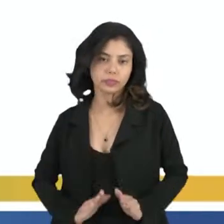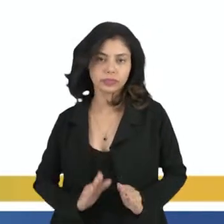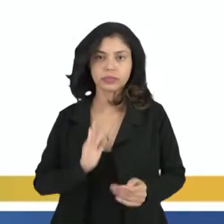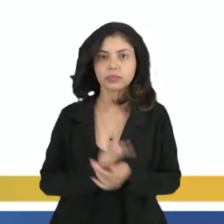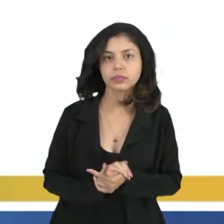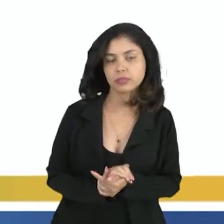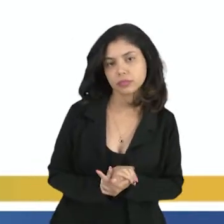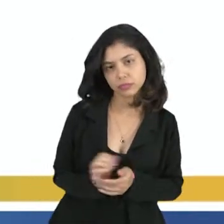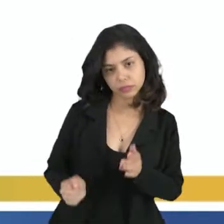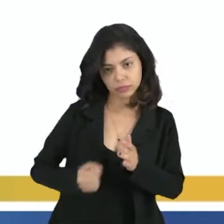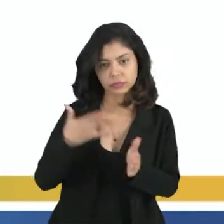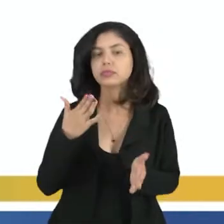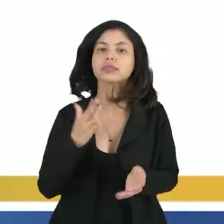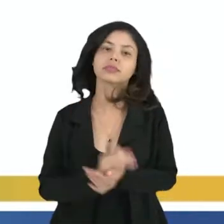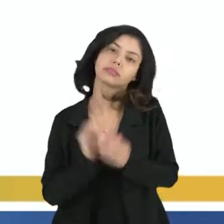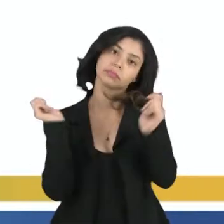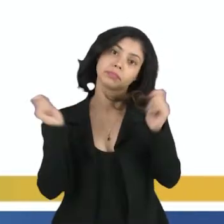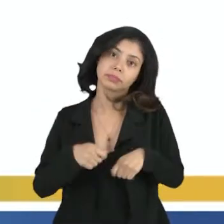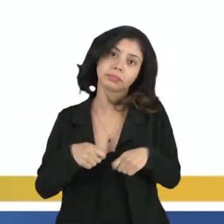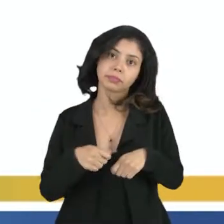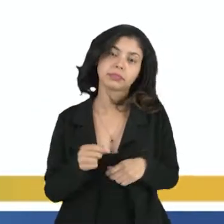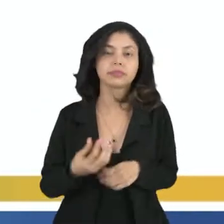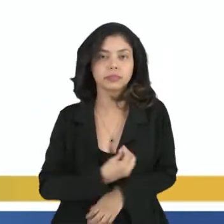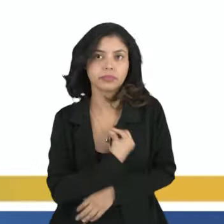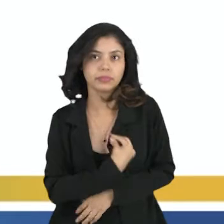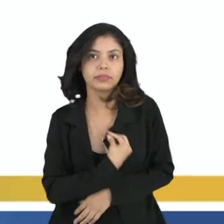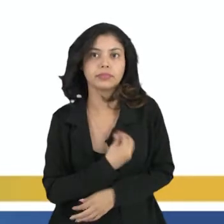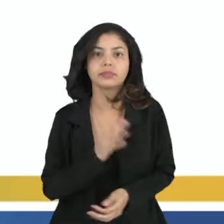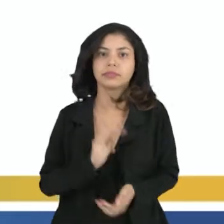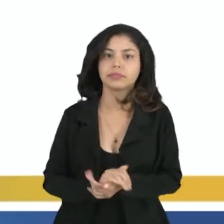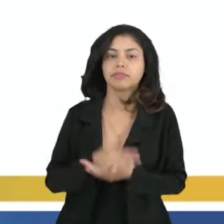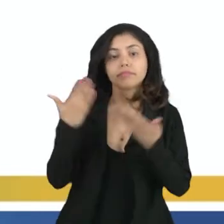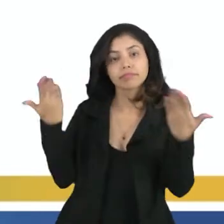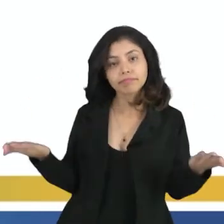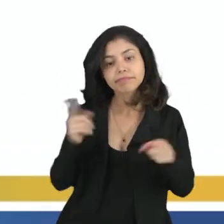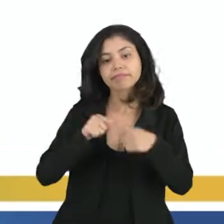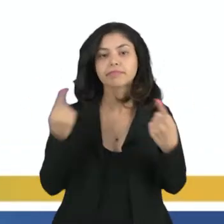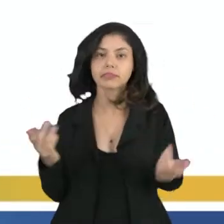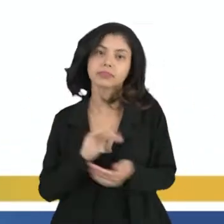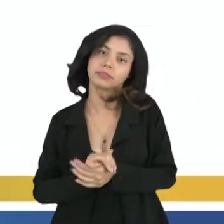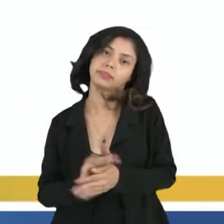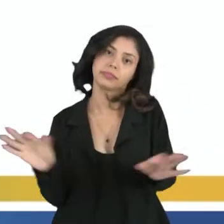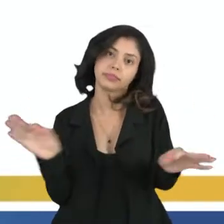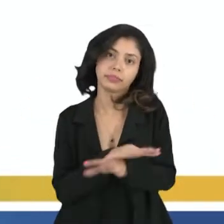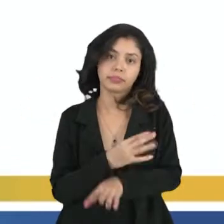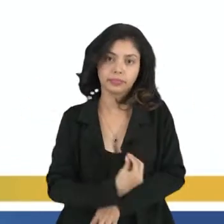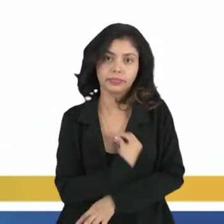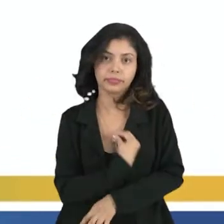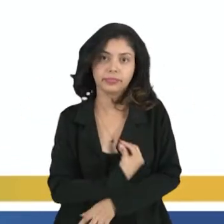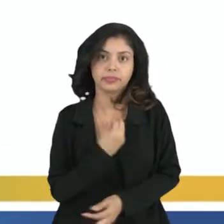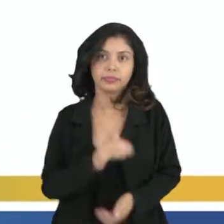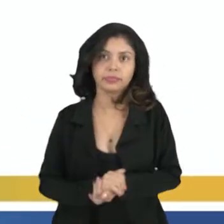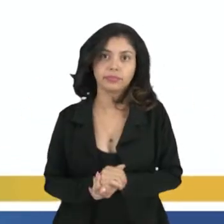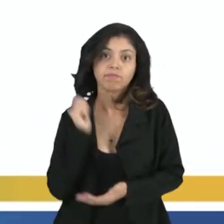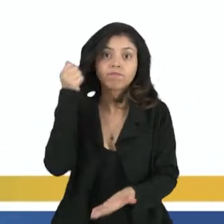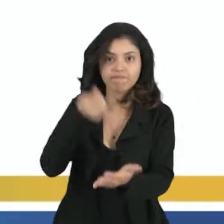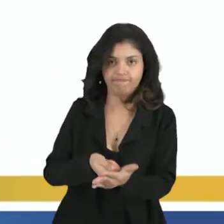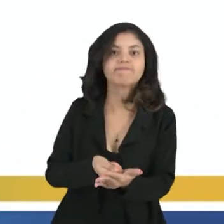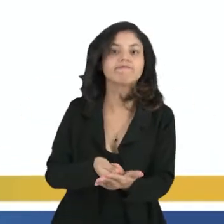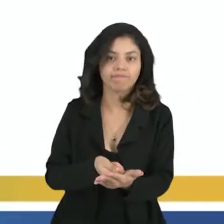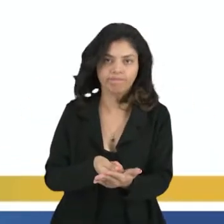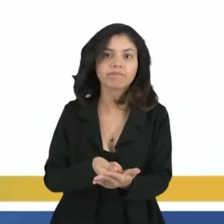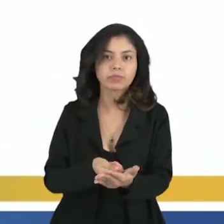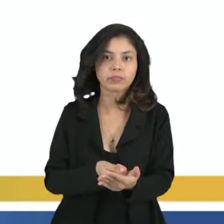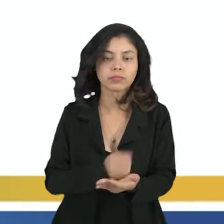você nasce com muitas possibilidades de viver a vida, mas você acaba vivendo a vida que ela imposta, né?